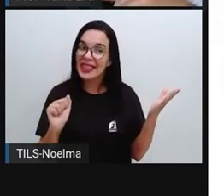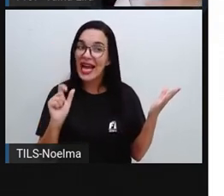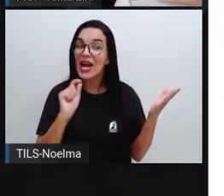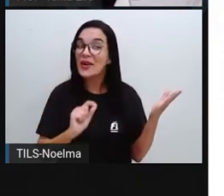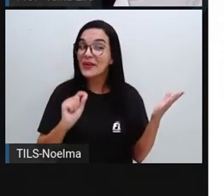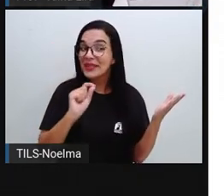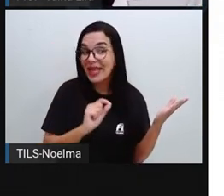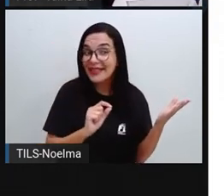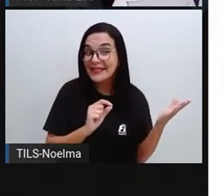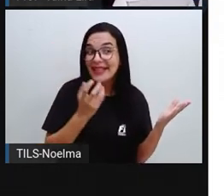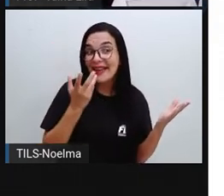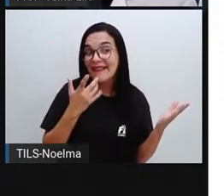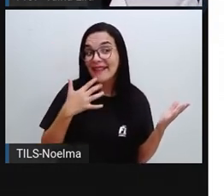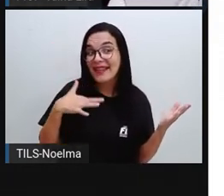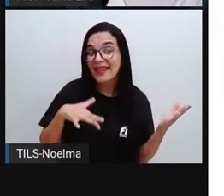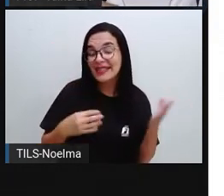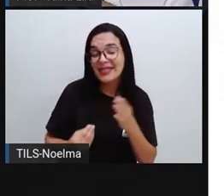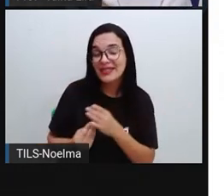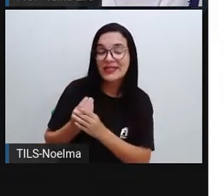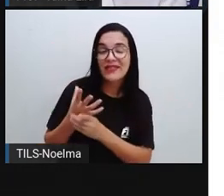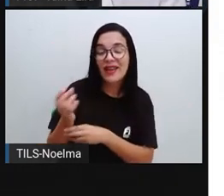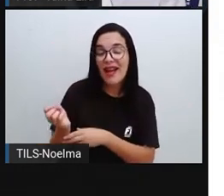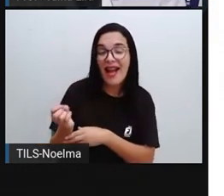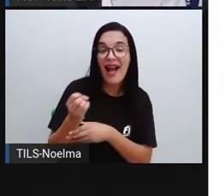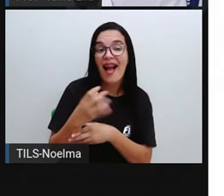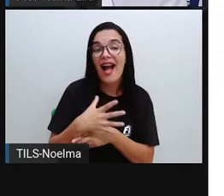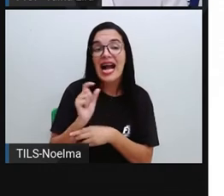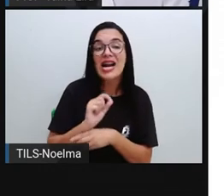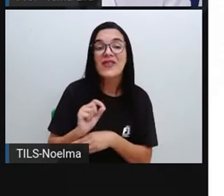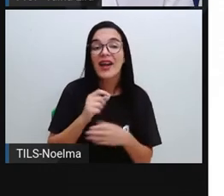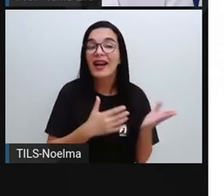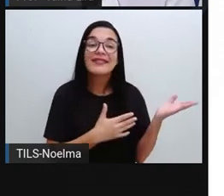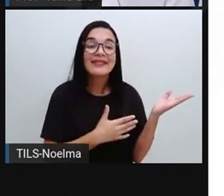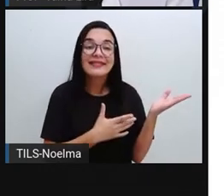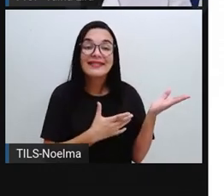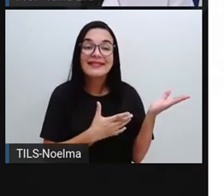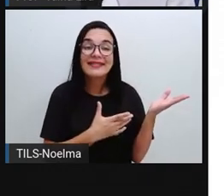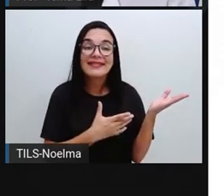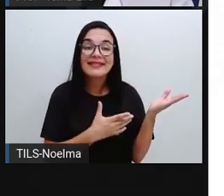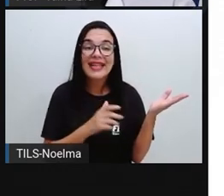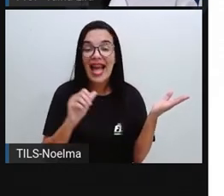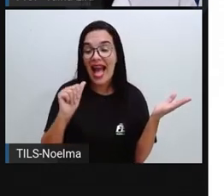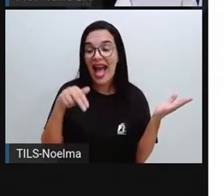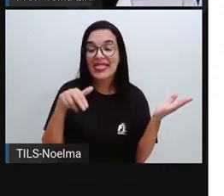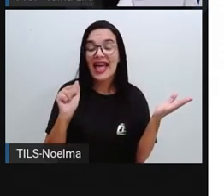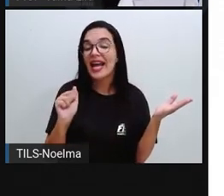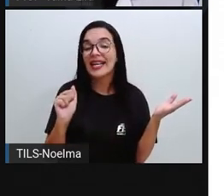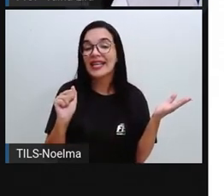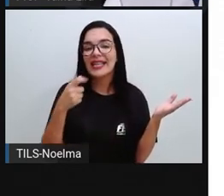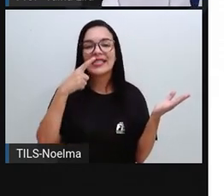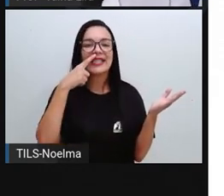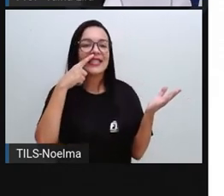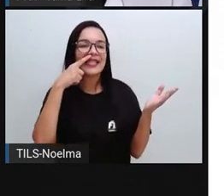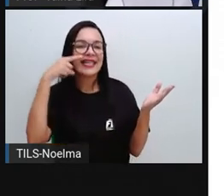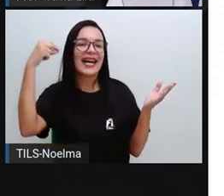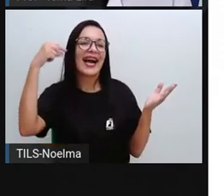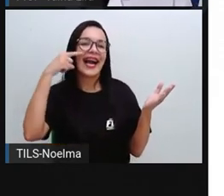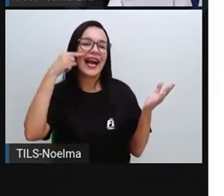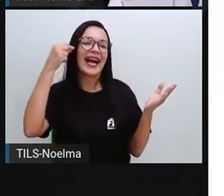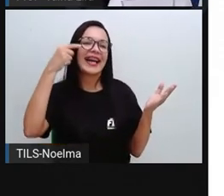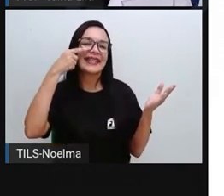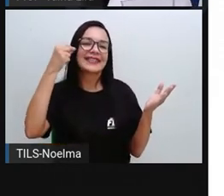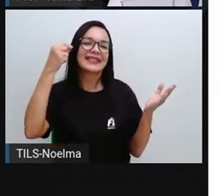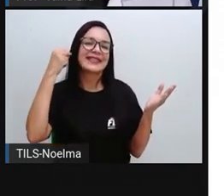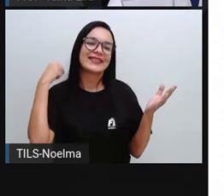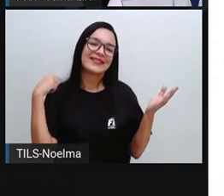criança que a gente queria, né? O probleminha perguntava qual é o animalzinho de Ana. O único animalzinho que